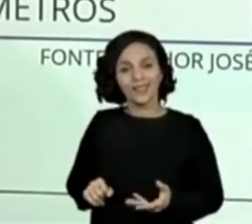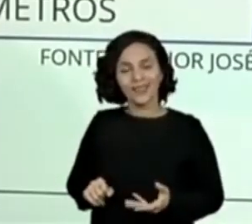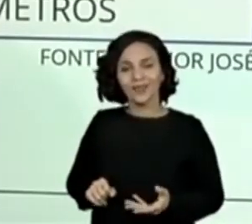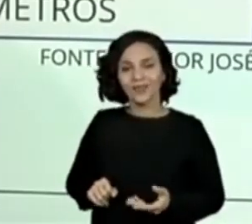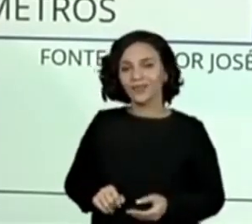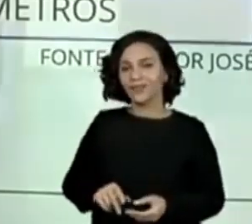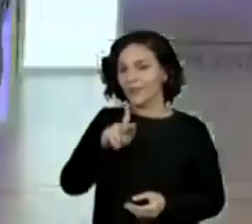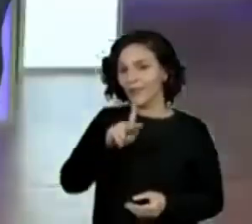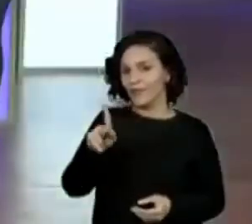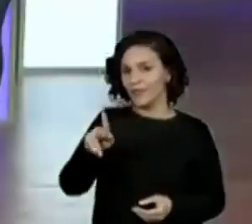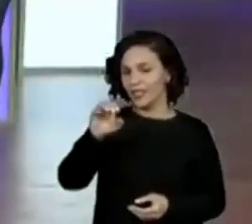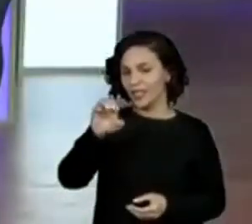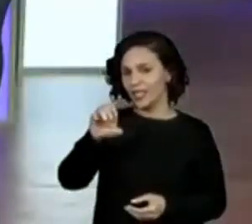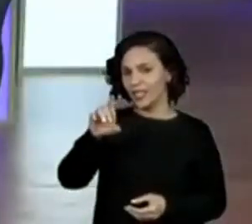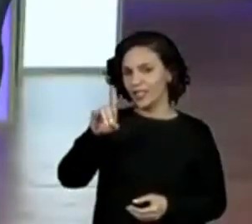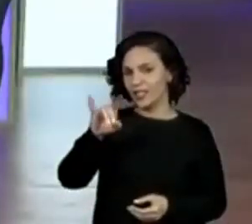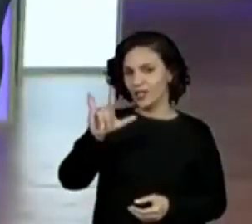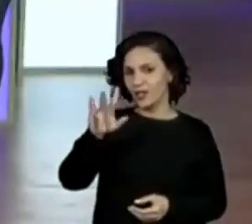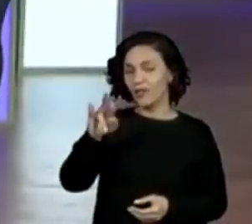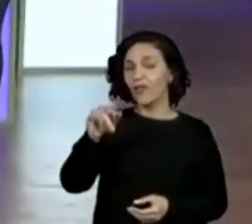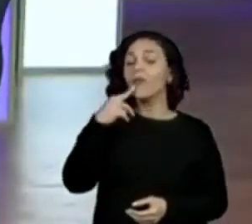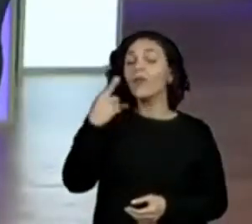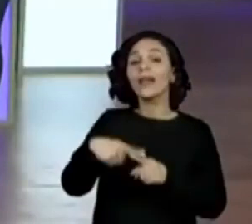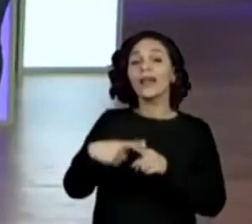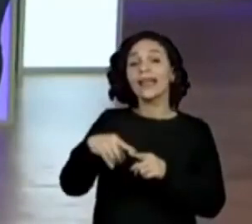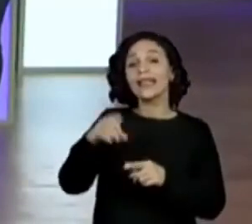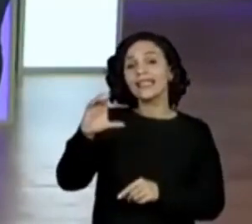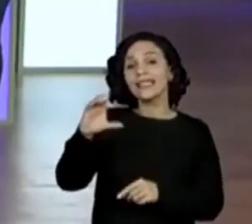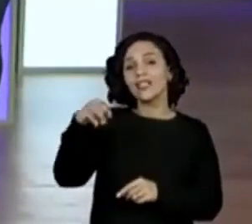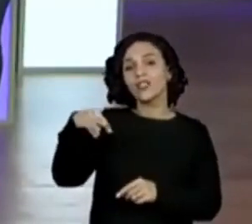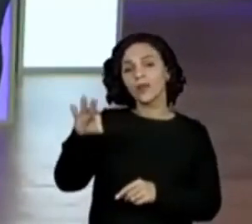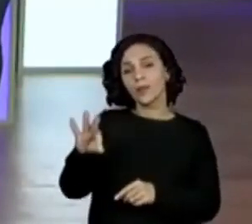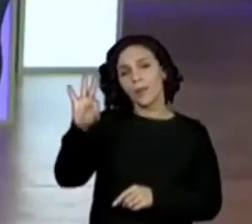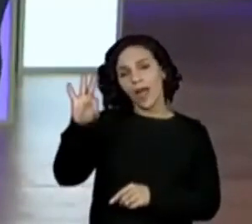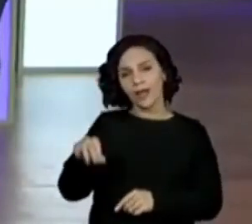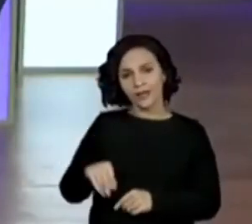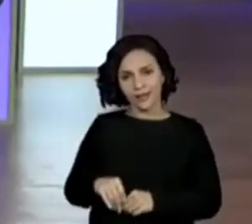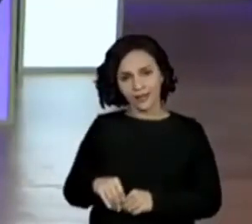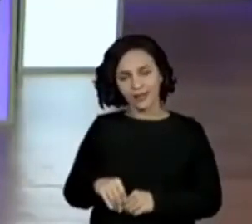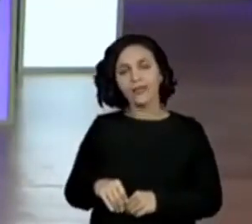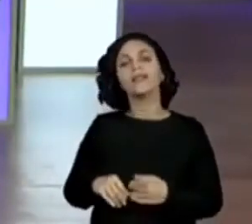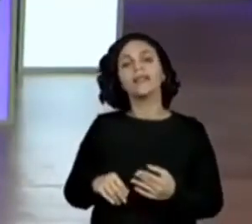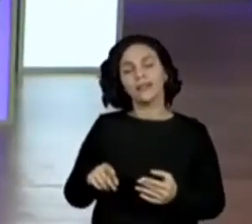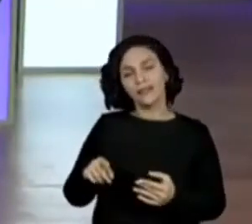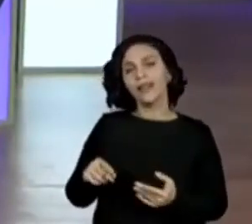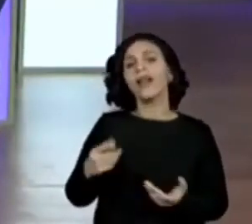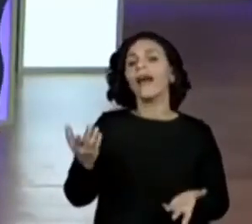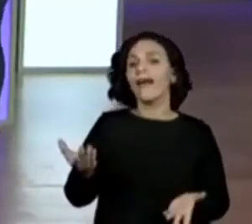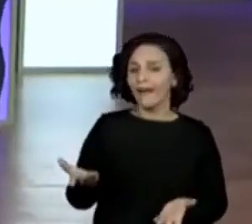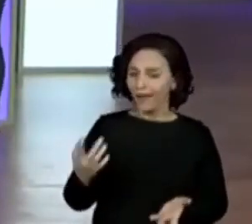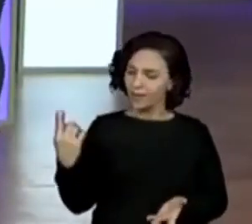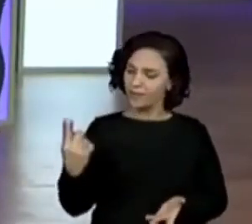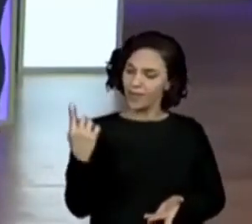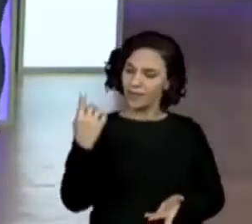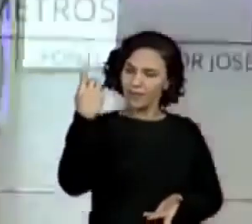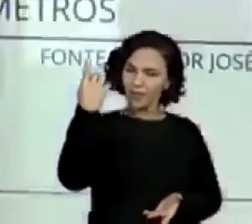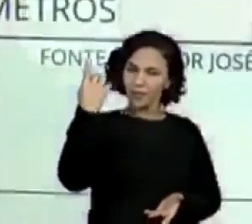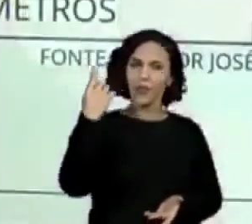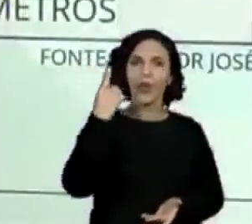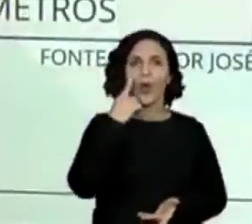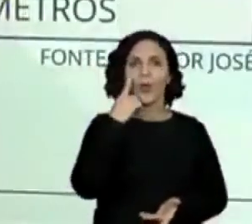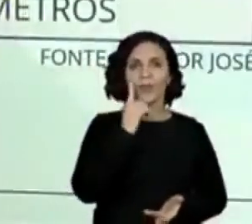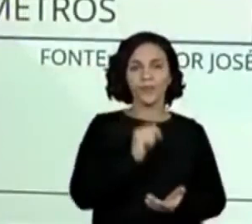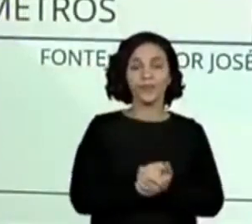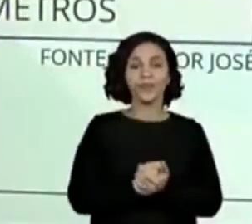Edilva. Porque ele tem mais centímetros. O Kelvin é o maior da tabela. Olha só. Todas as